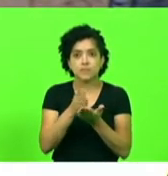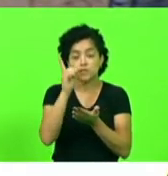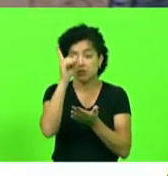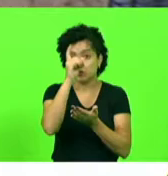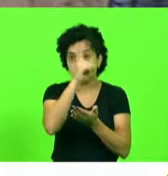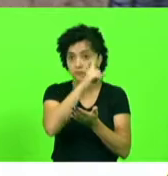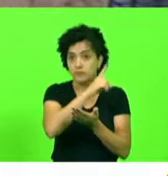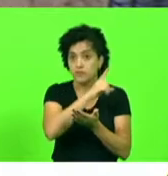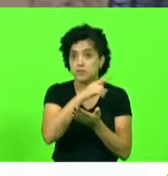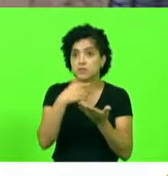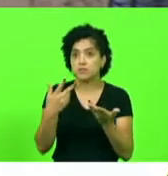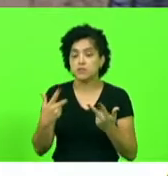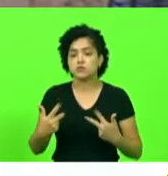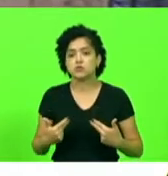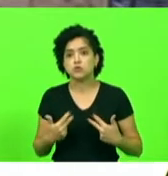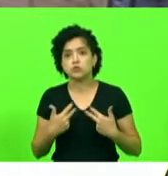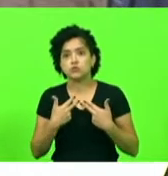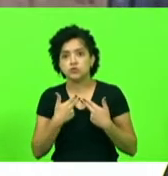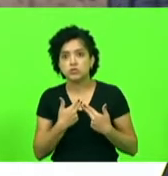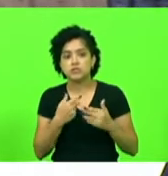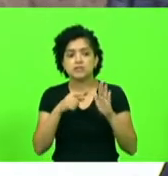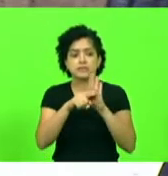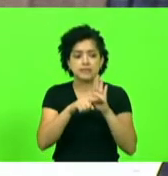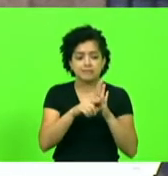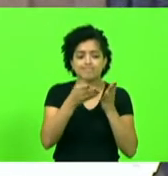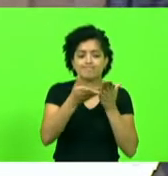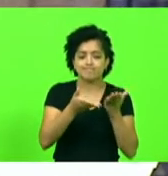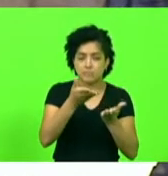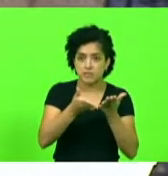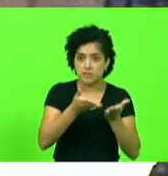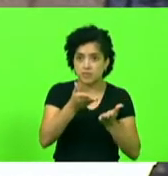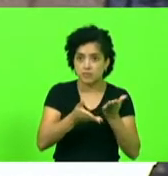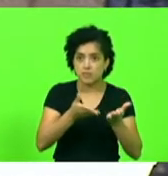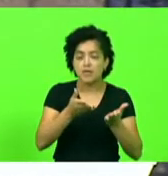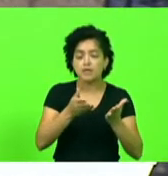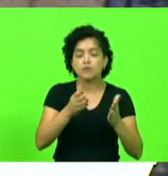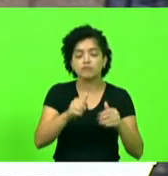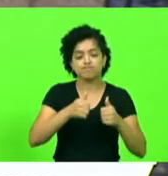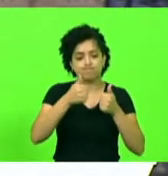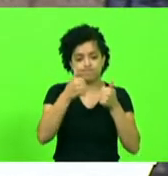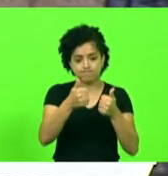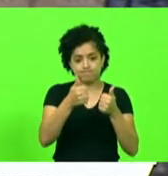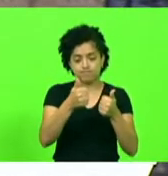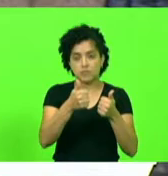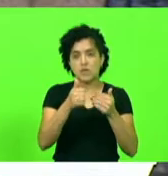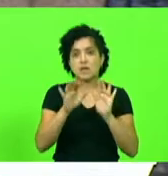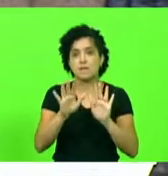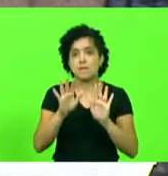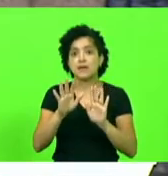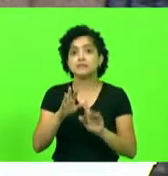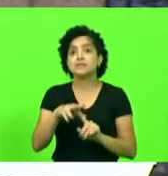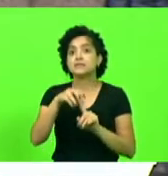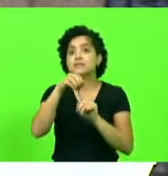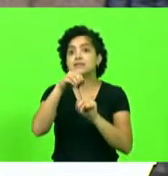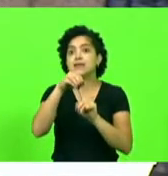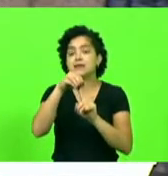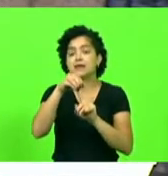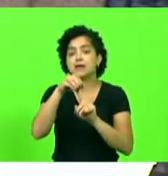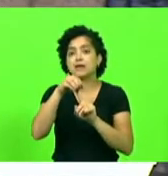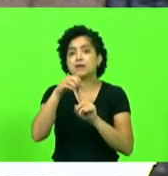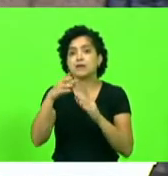cirurgias e tratamento, infelizmente superou. Mas eu quero destacar aqui não só